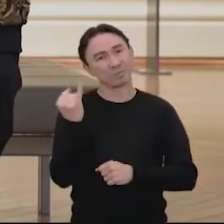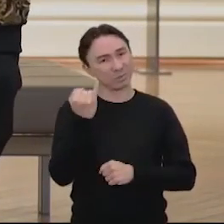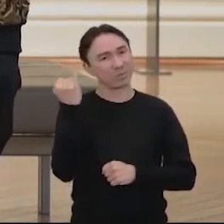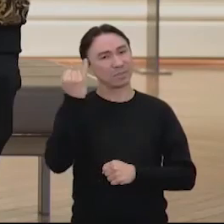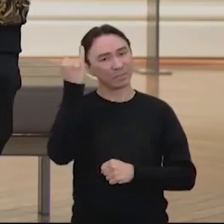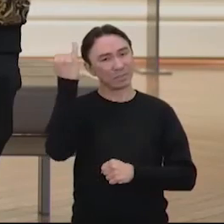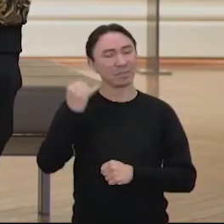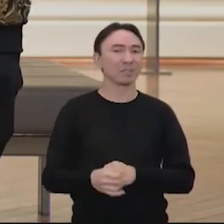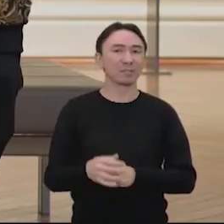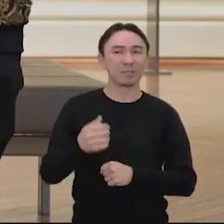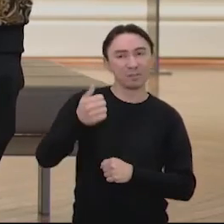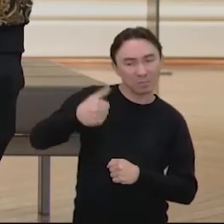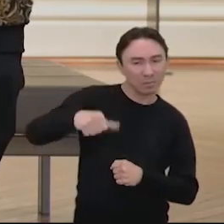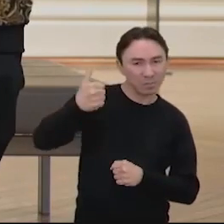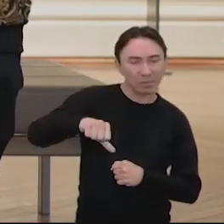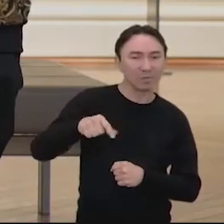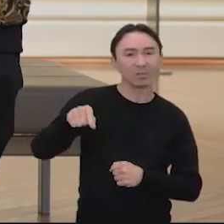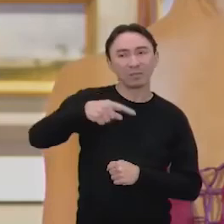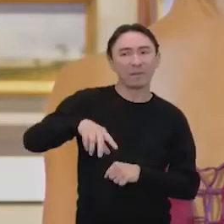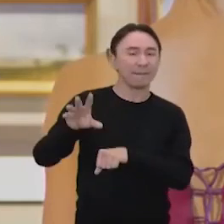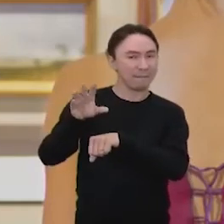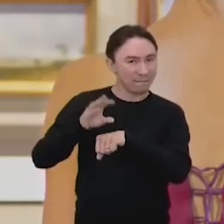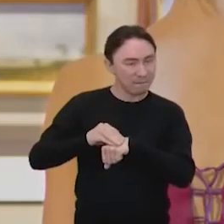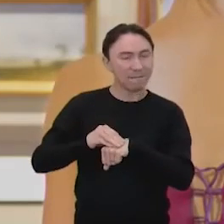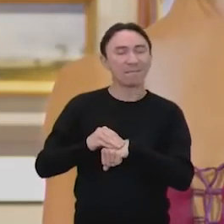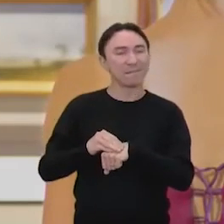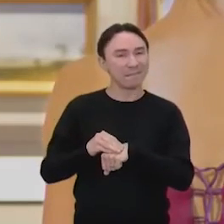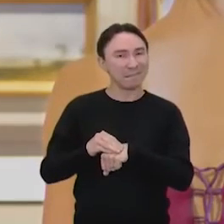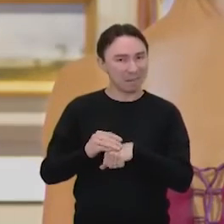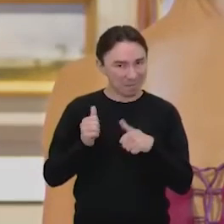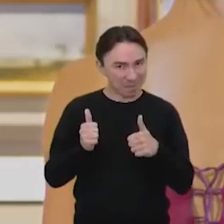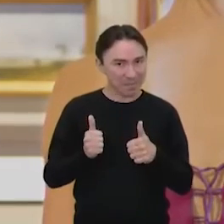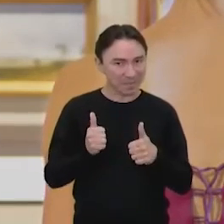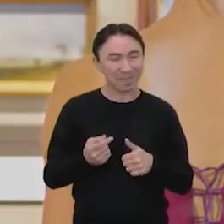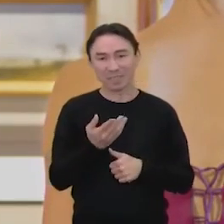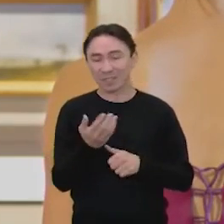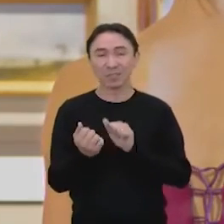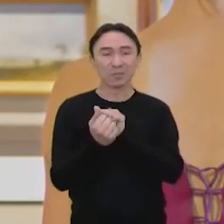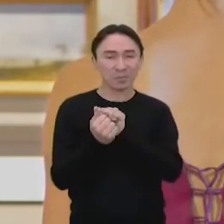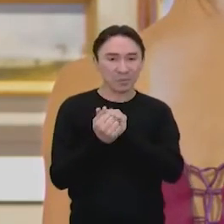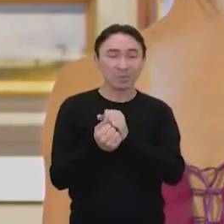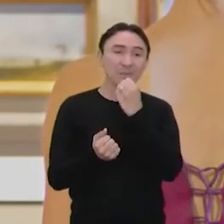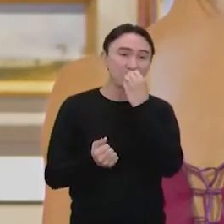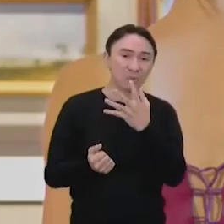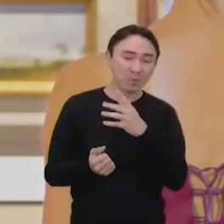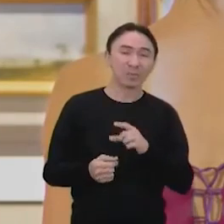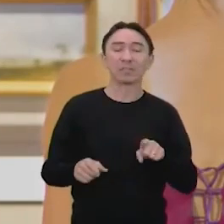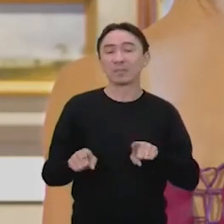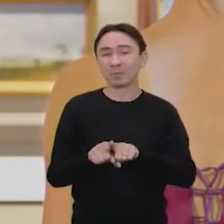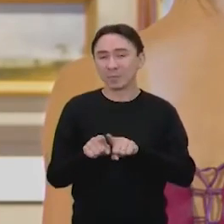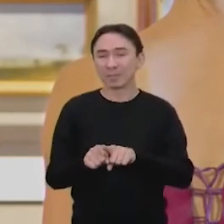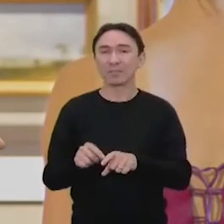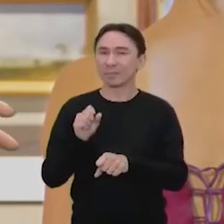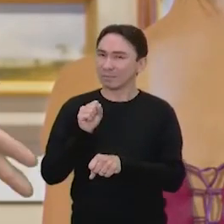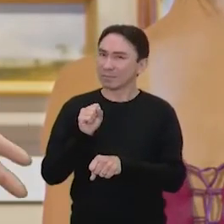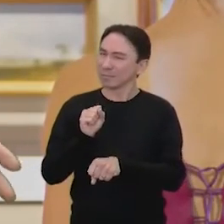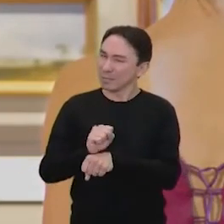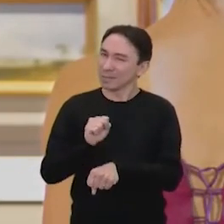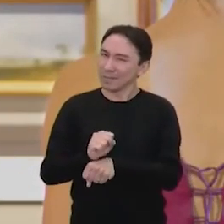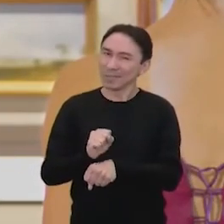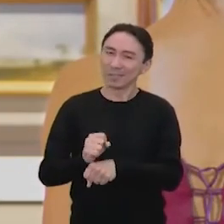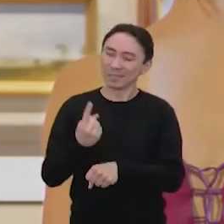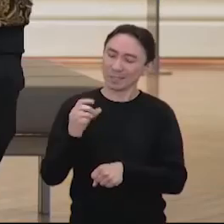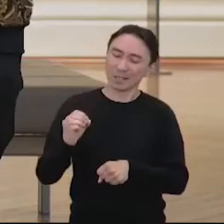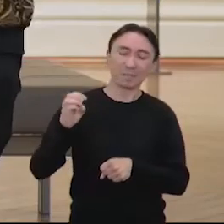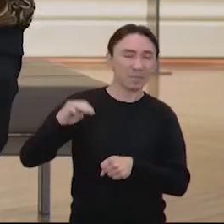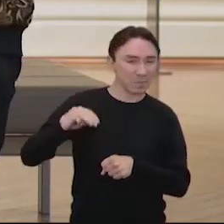avaliações sim. Foi muito bom estar com vocês. Não esqueçam, nós temos esses 10 minutinhos ainda para ficar juntos. juntos e,